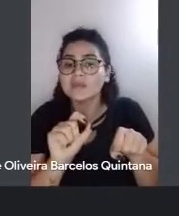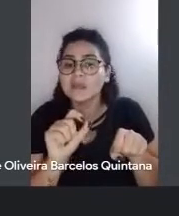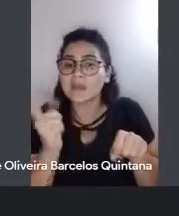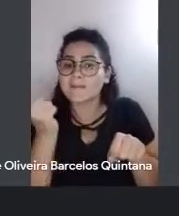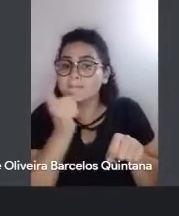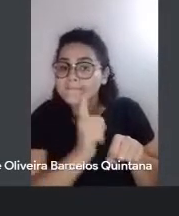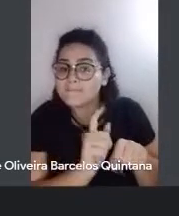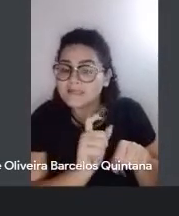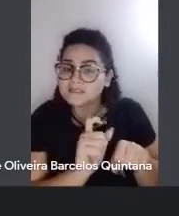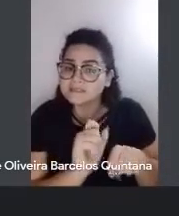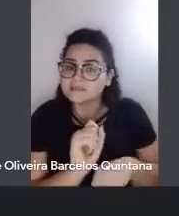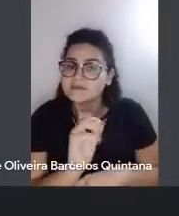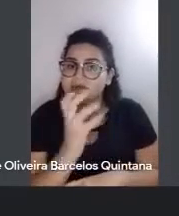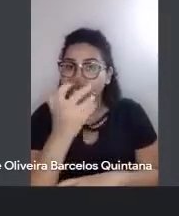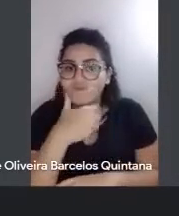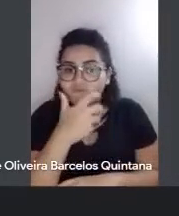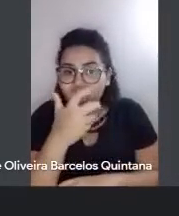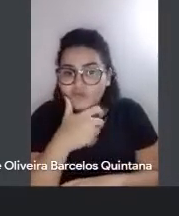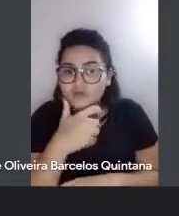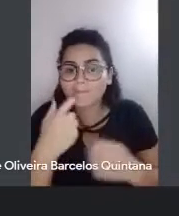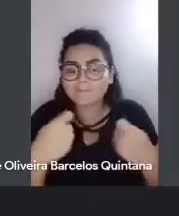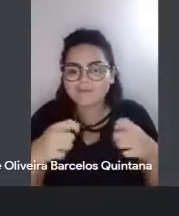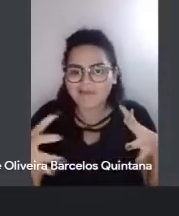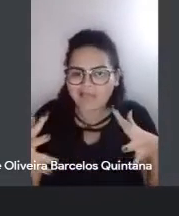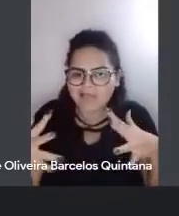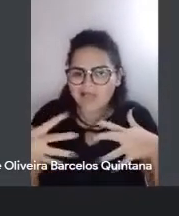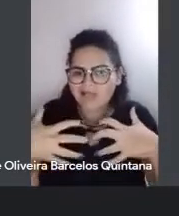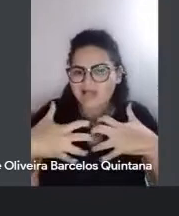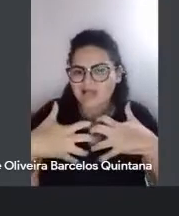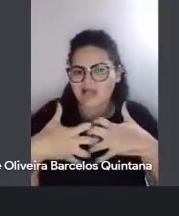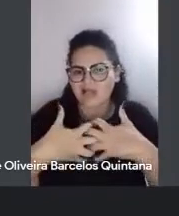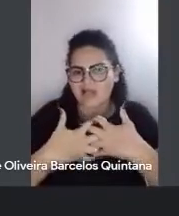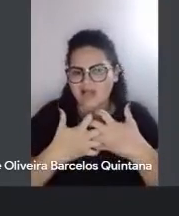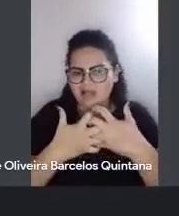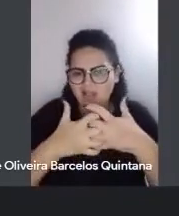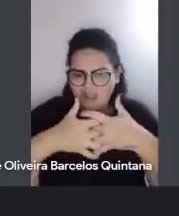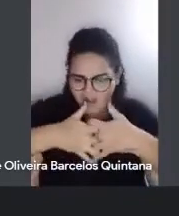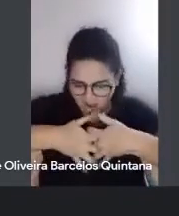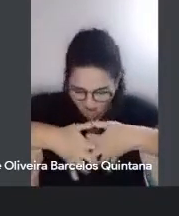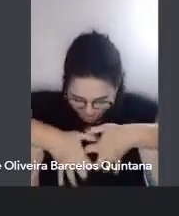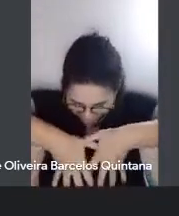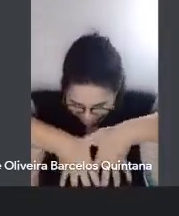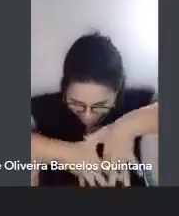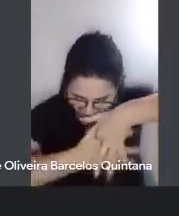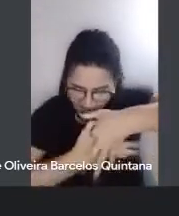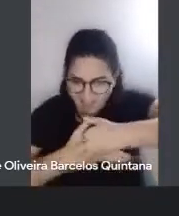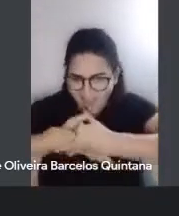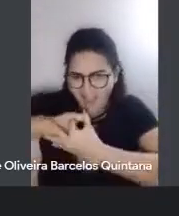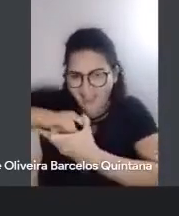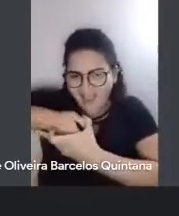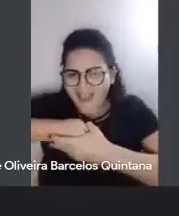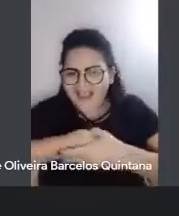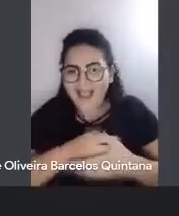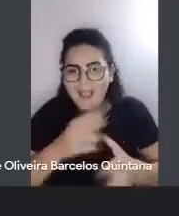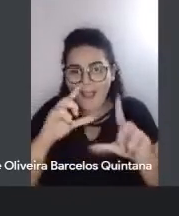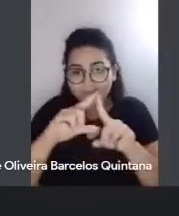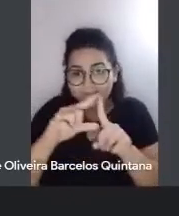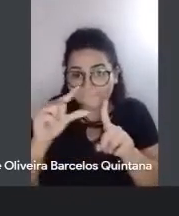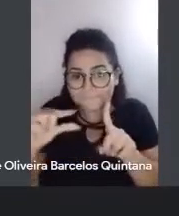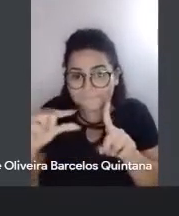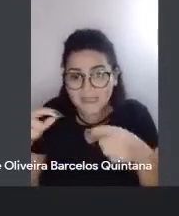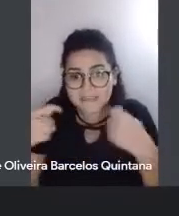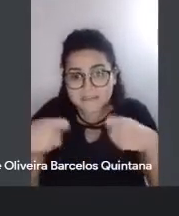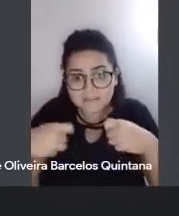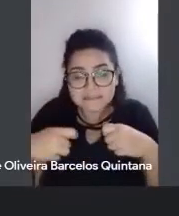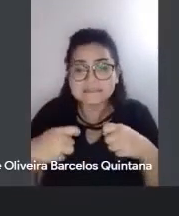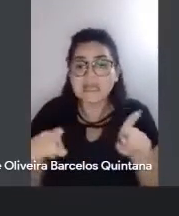precisa desse entrelaçamento, ela precisa dessas raízes, ela precisa das outras plantas, ela precisa dos bichos